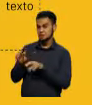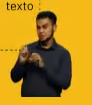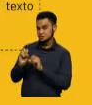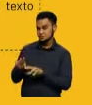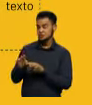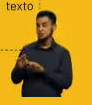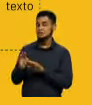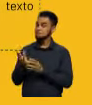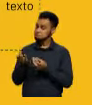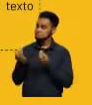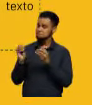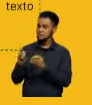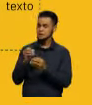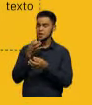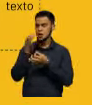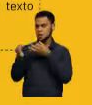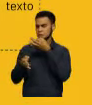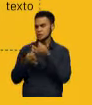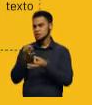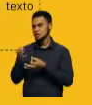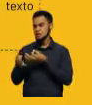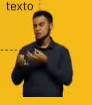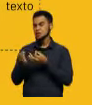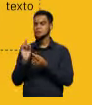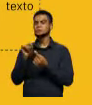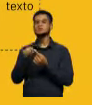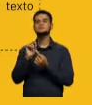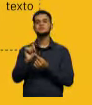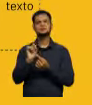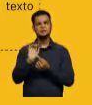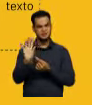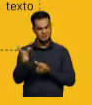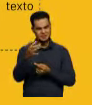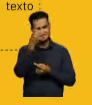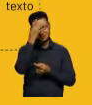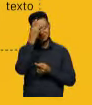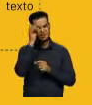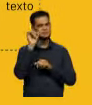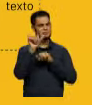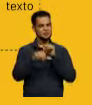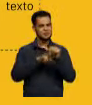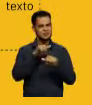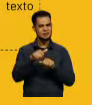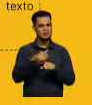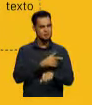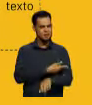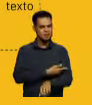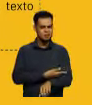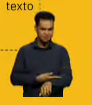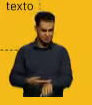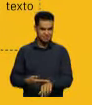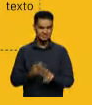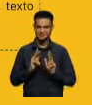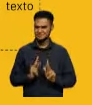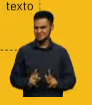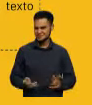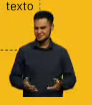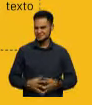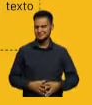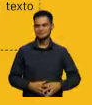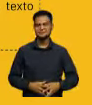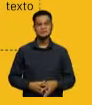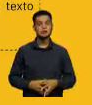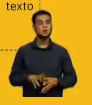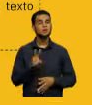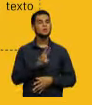opiniões com a intenção de conscientizar e mudar o comportamento de seu leitor. Utiliza-se de uma